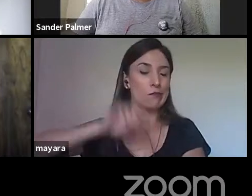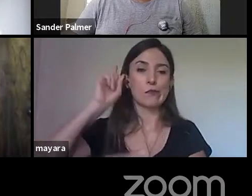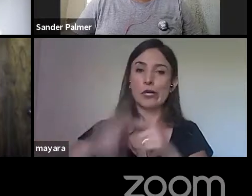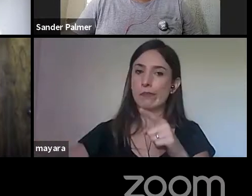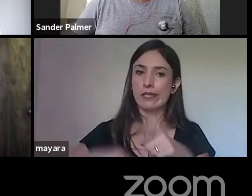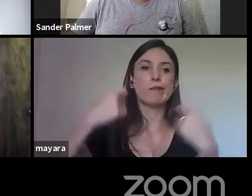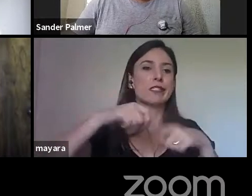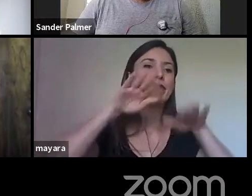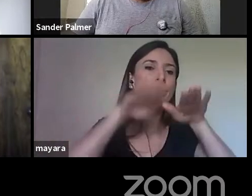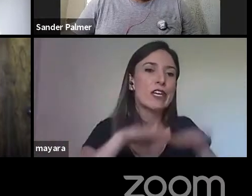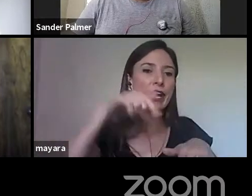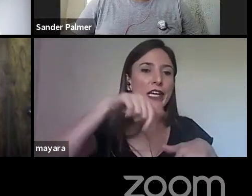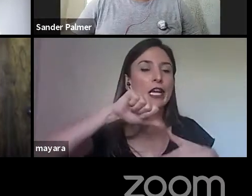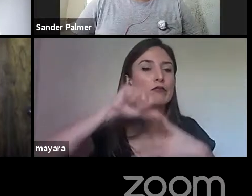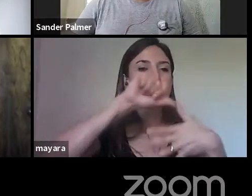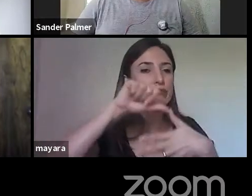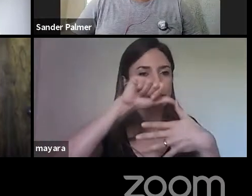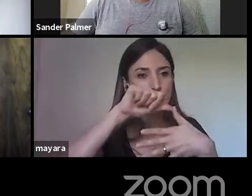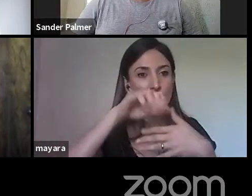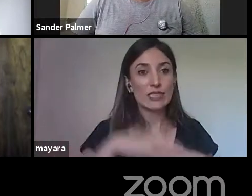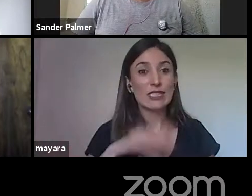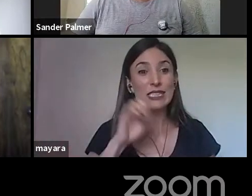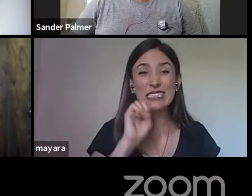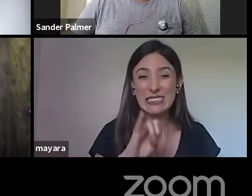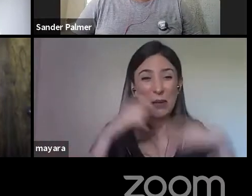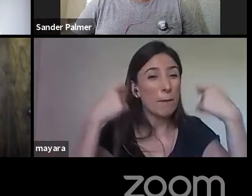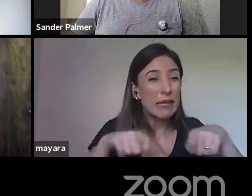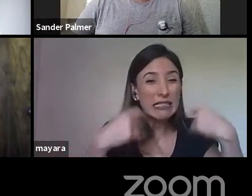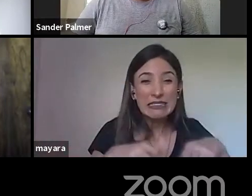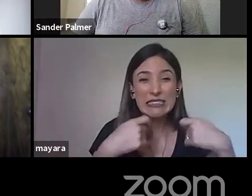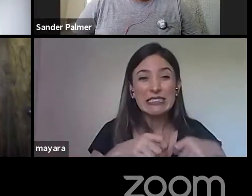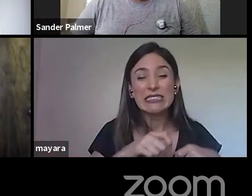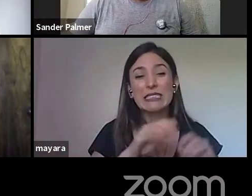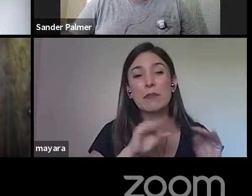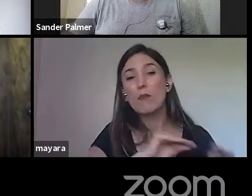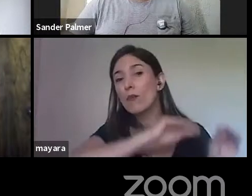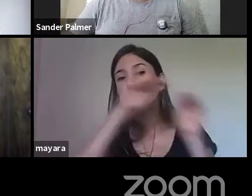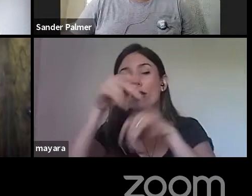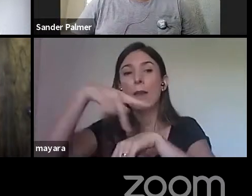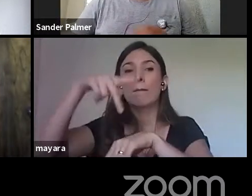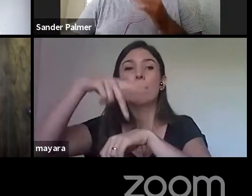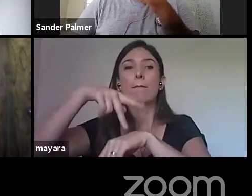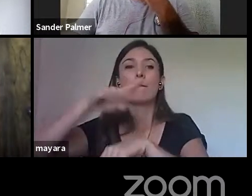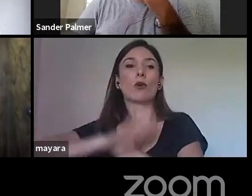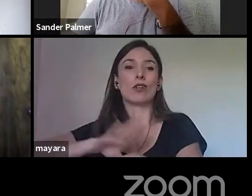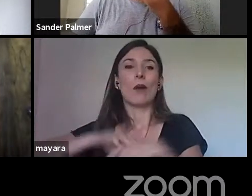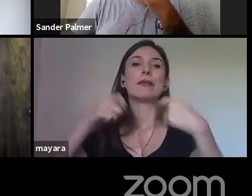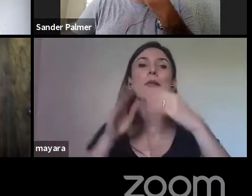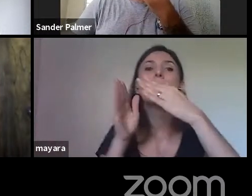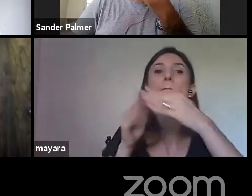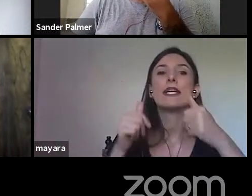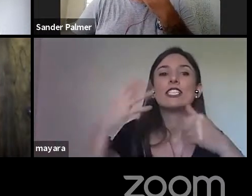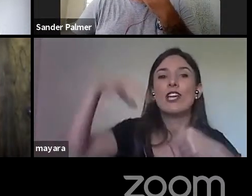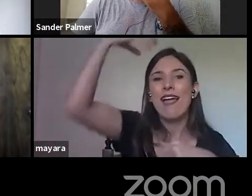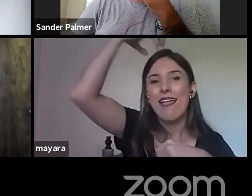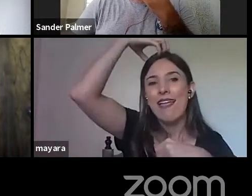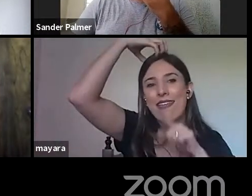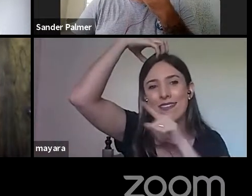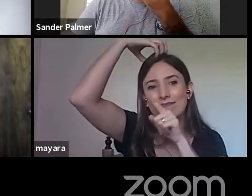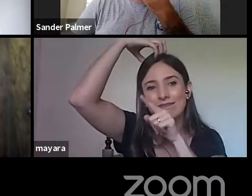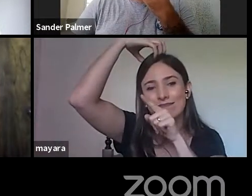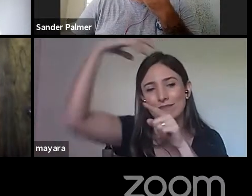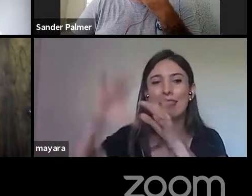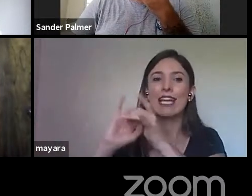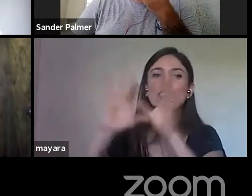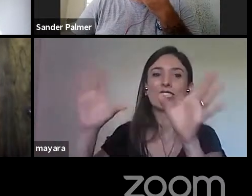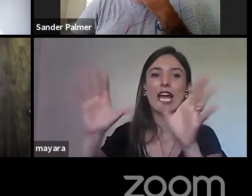mercê real, seja, elas precisavam de pedir a solicitação para rei para ir para Portugal. Isso tentando, tem várias